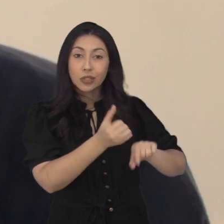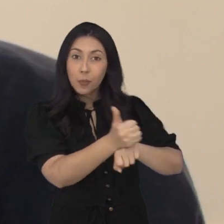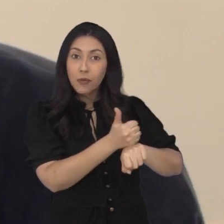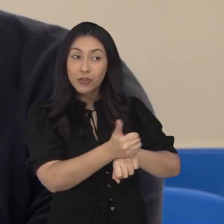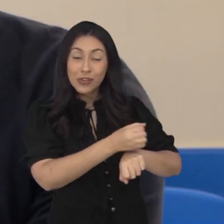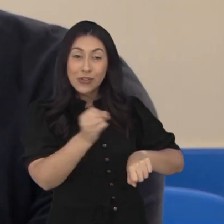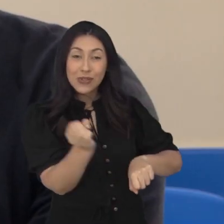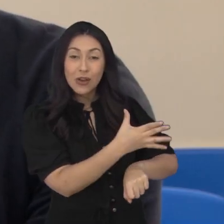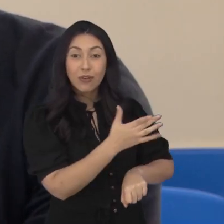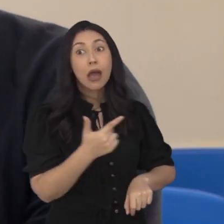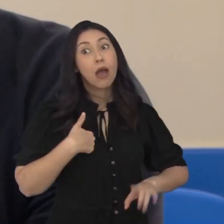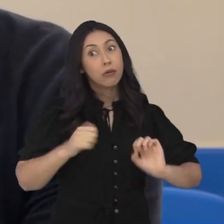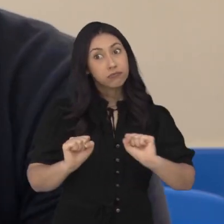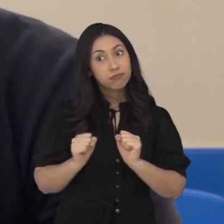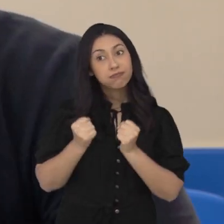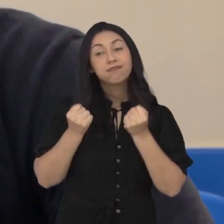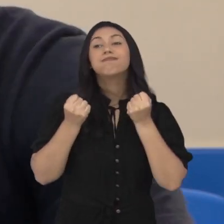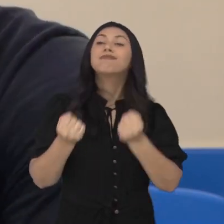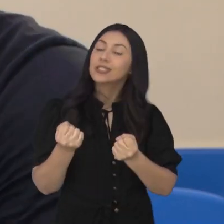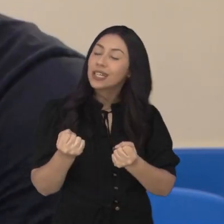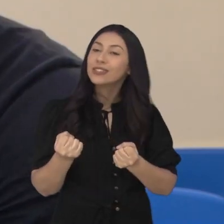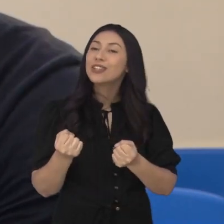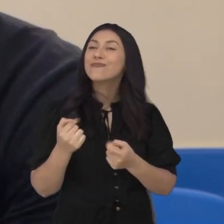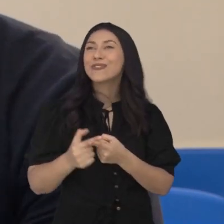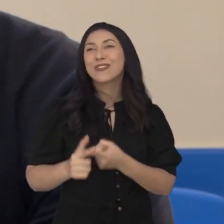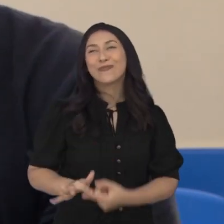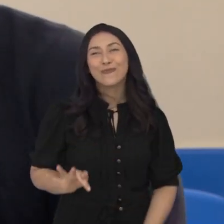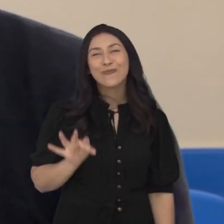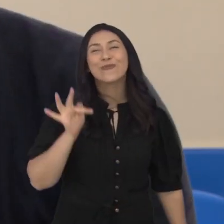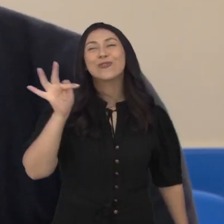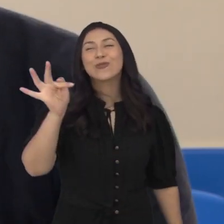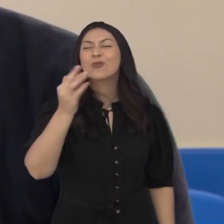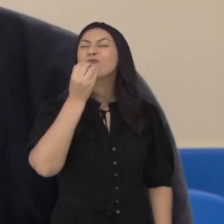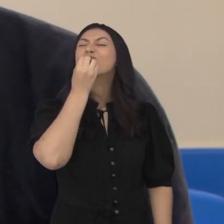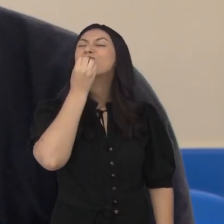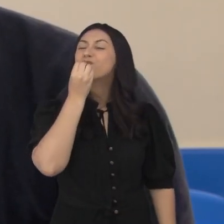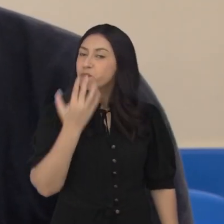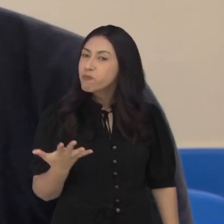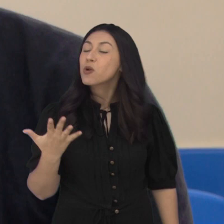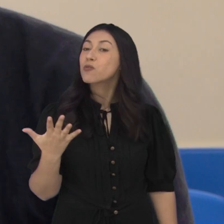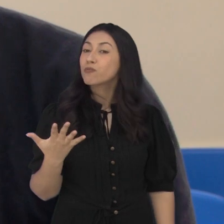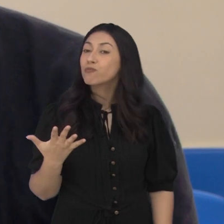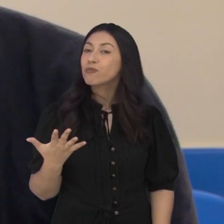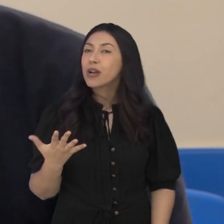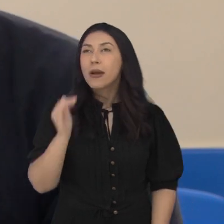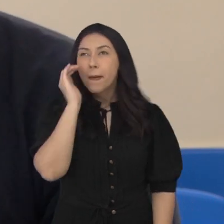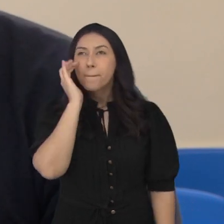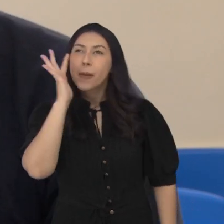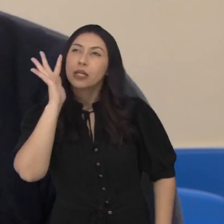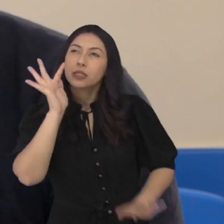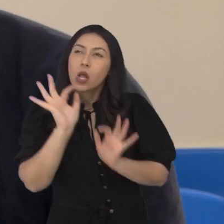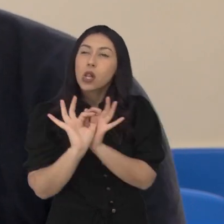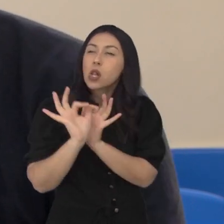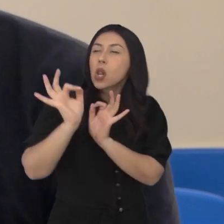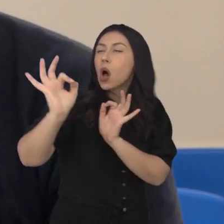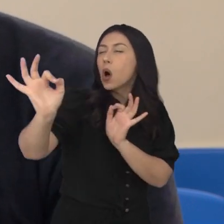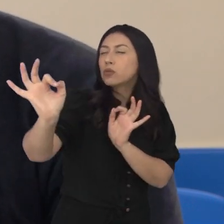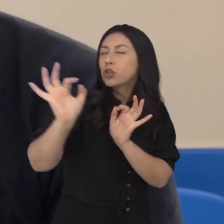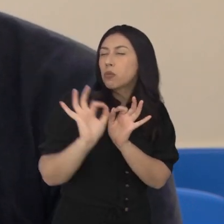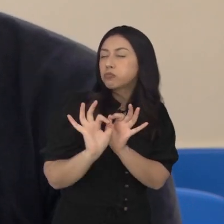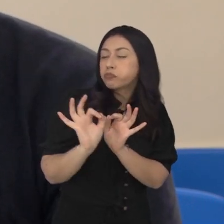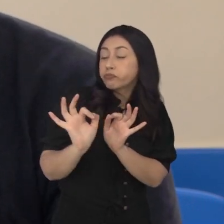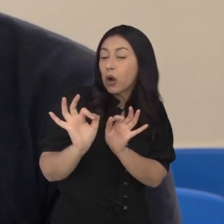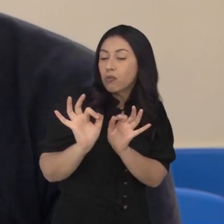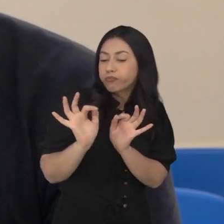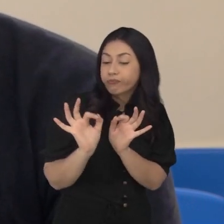carreira. Estou me dedicando para isso. A recompensa vai ser essa. A gente coloca sempre a longo prazo, médio e